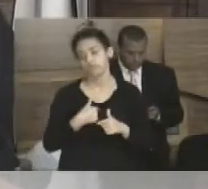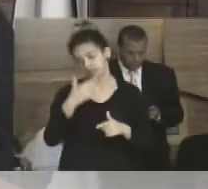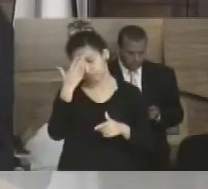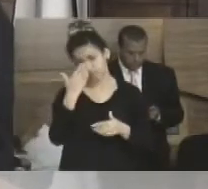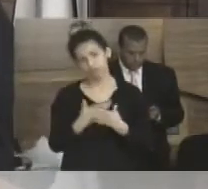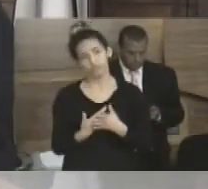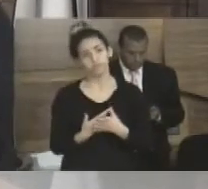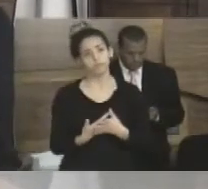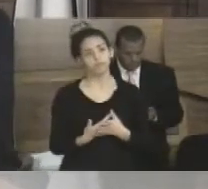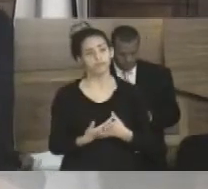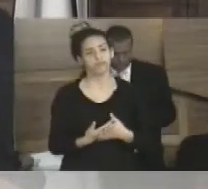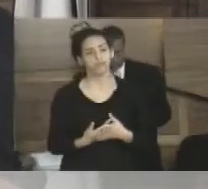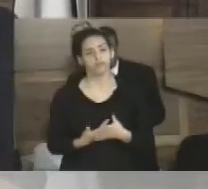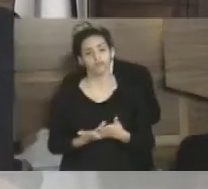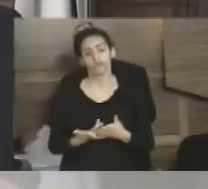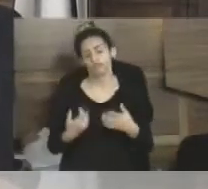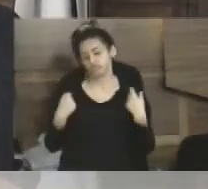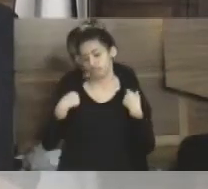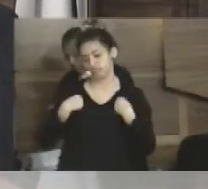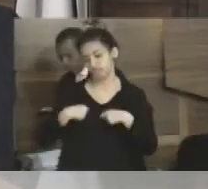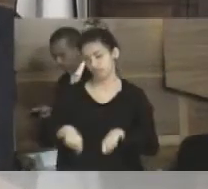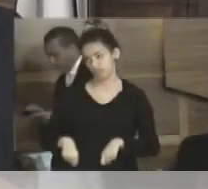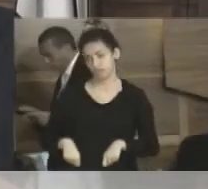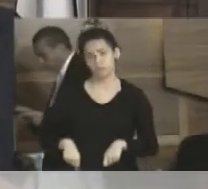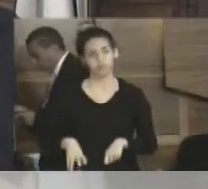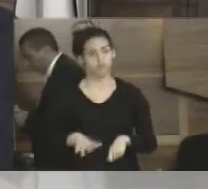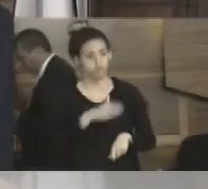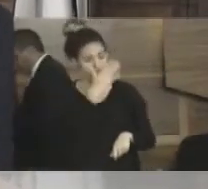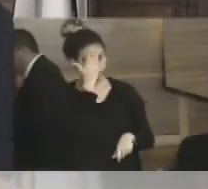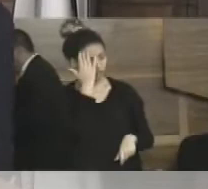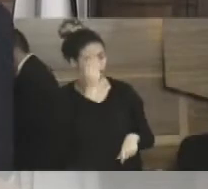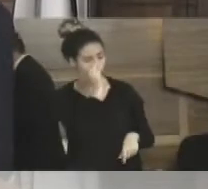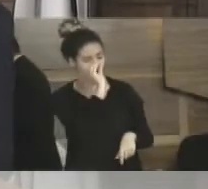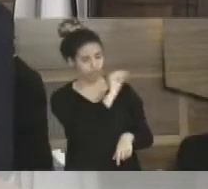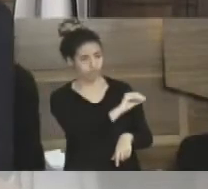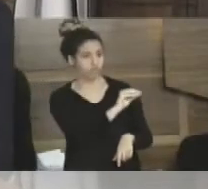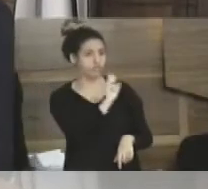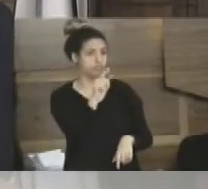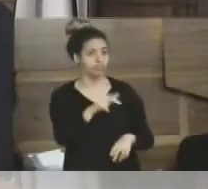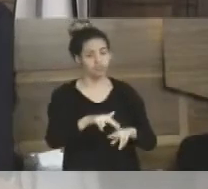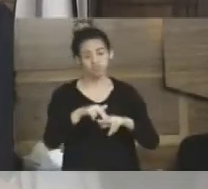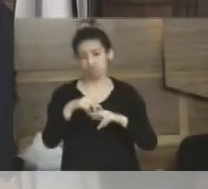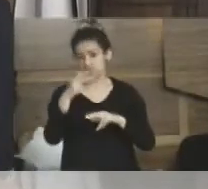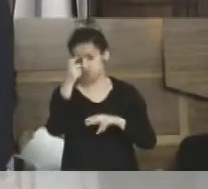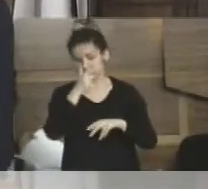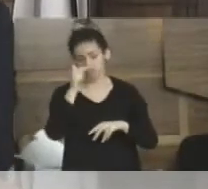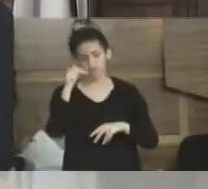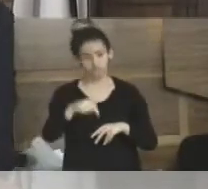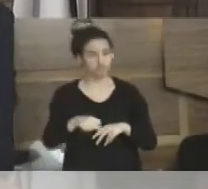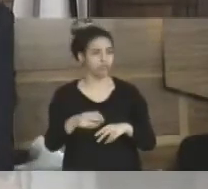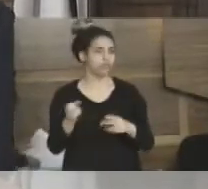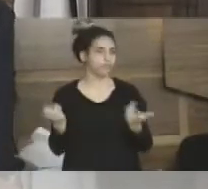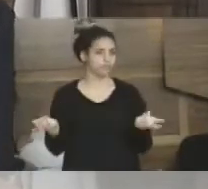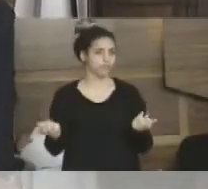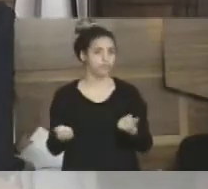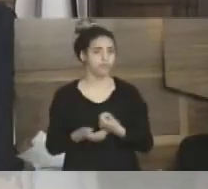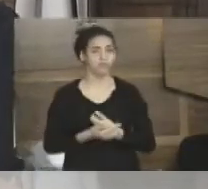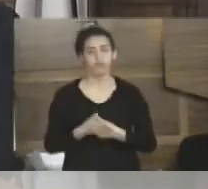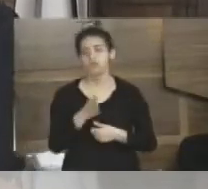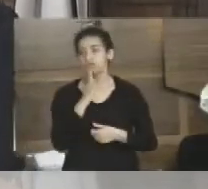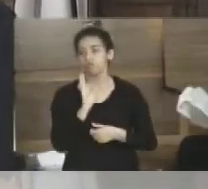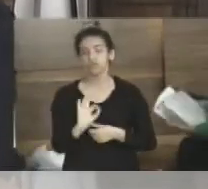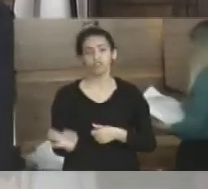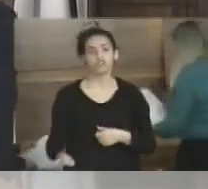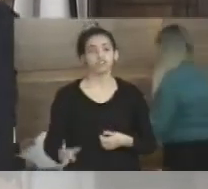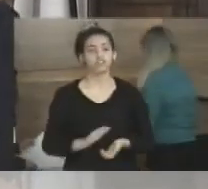acredito que esse desmerecimento a essas pessoas é por não ser daqui e aí ignora, só pode ser, não conhece,